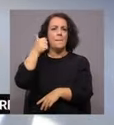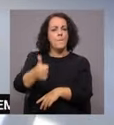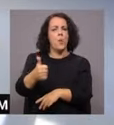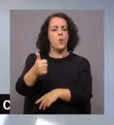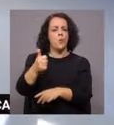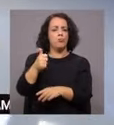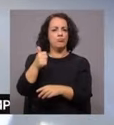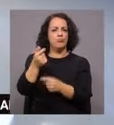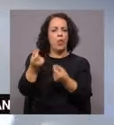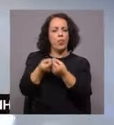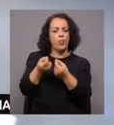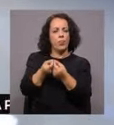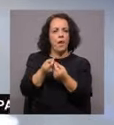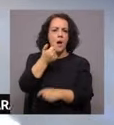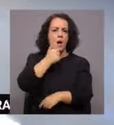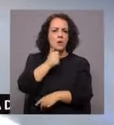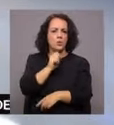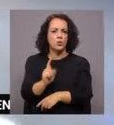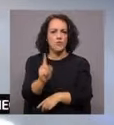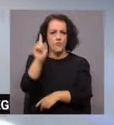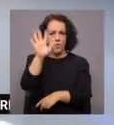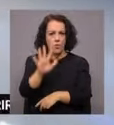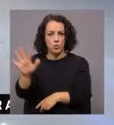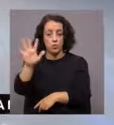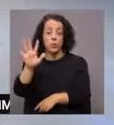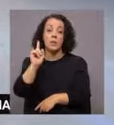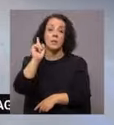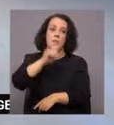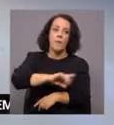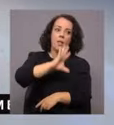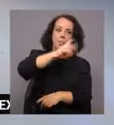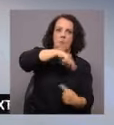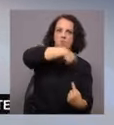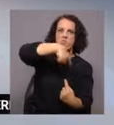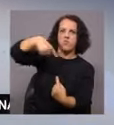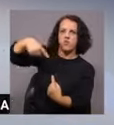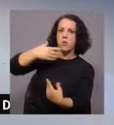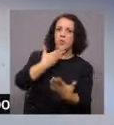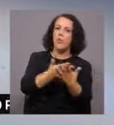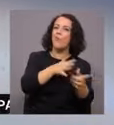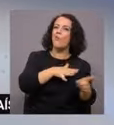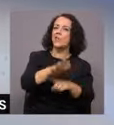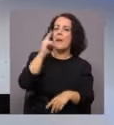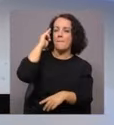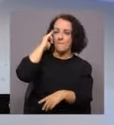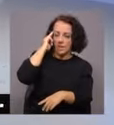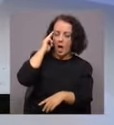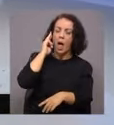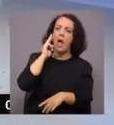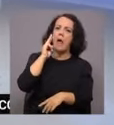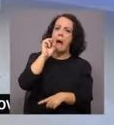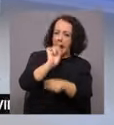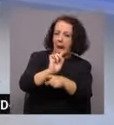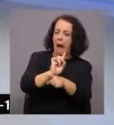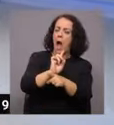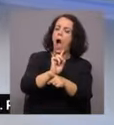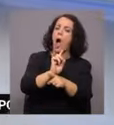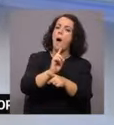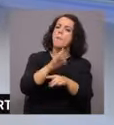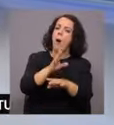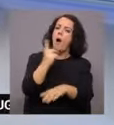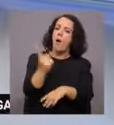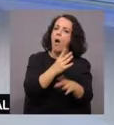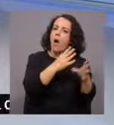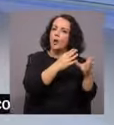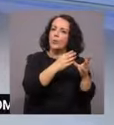arquipélago dos Açores e a depressão filomena que afeta o estado do tempo. No arquipélago da Madeira ainda afeta, mas já com menos intensidade e gradualmente a deslocar